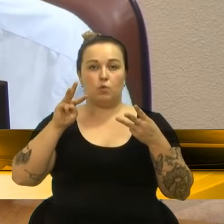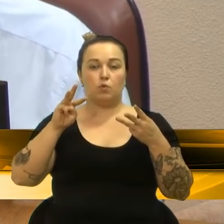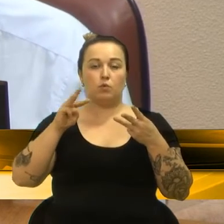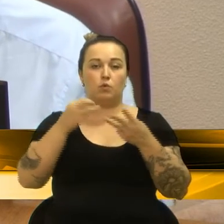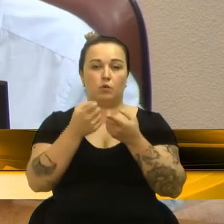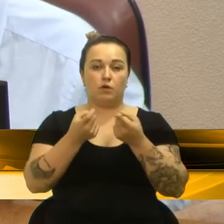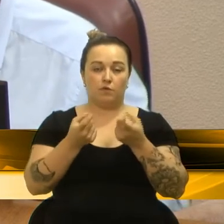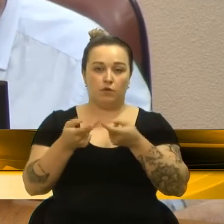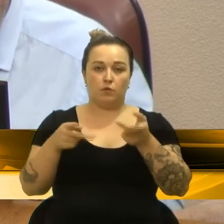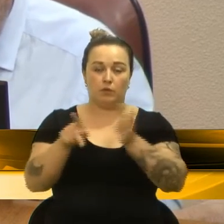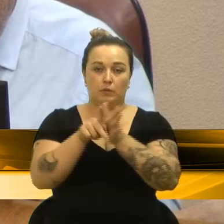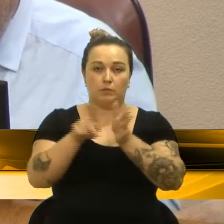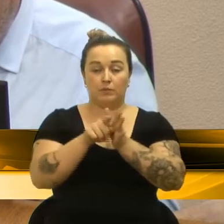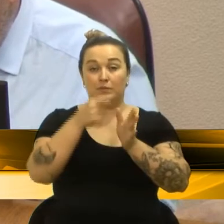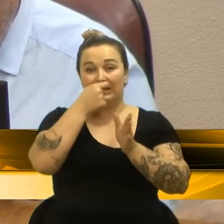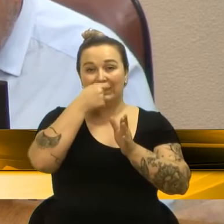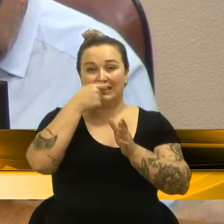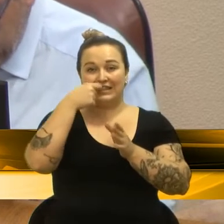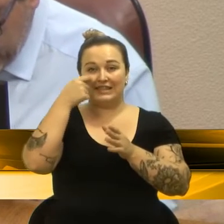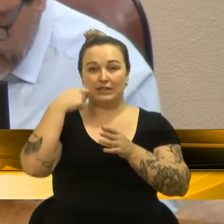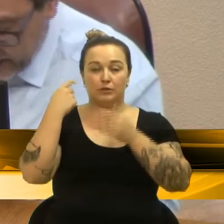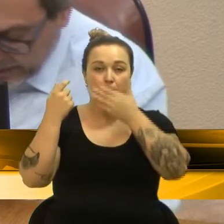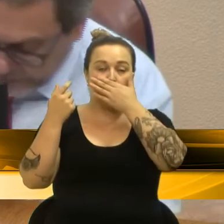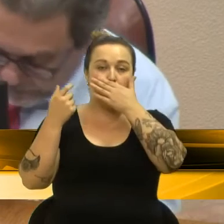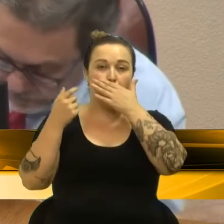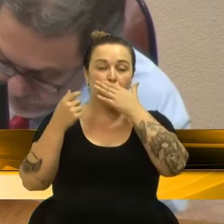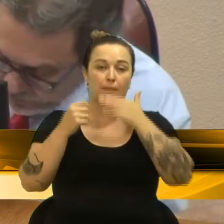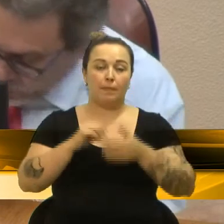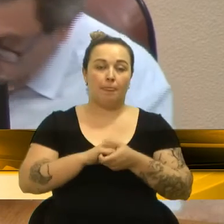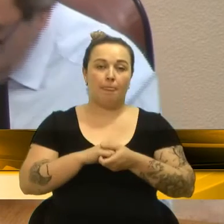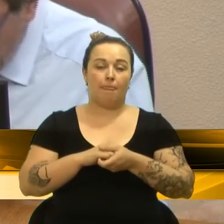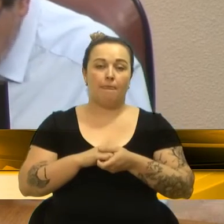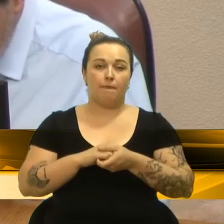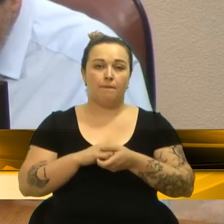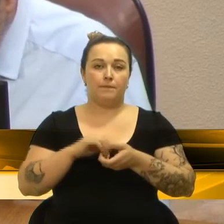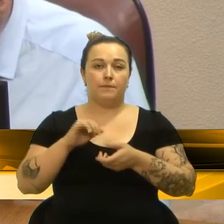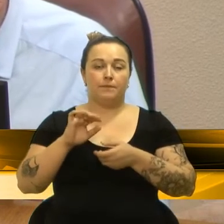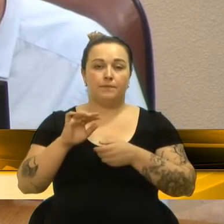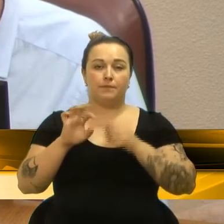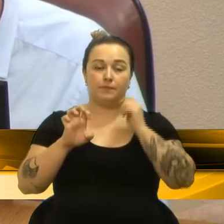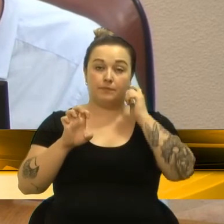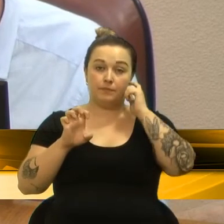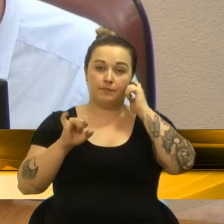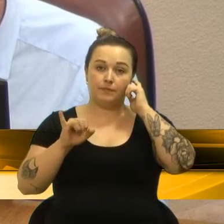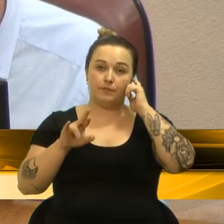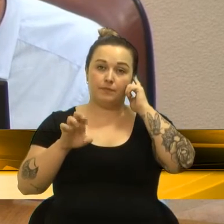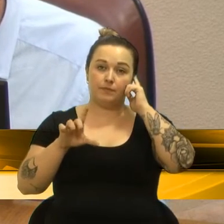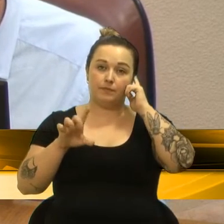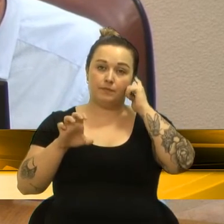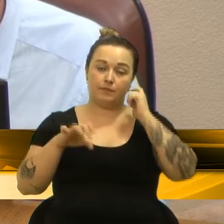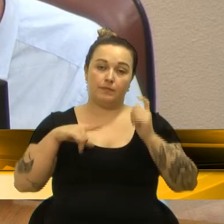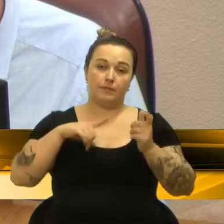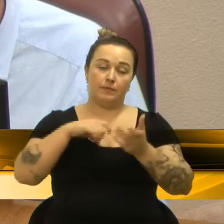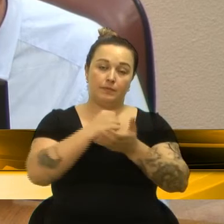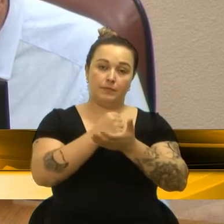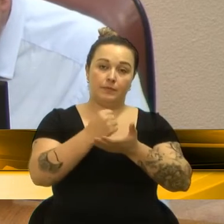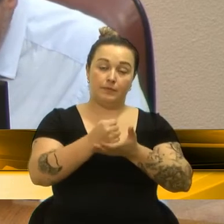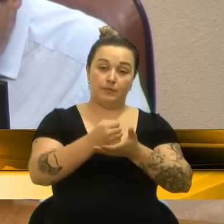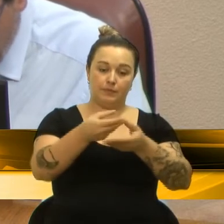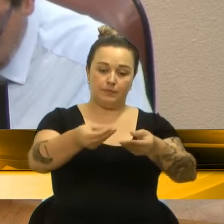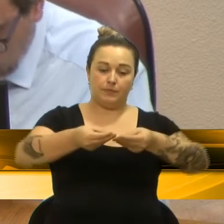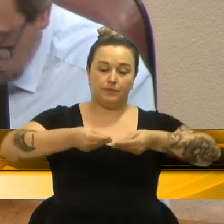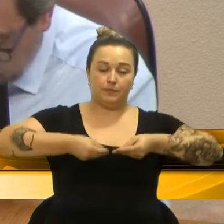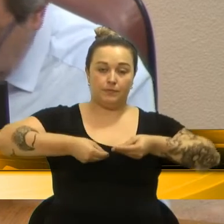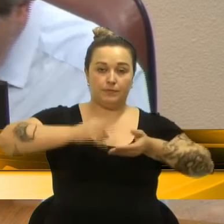Produtos Odontológicos Hospitalares EIRELI. Objeto, Termo de Contrato, Tempo de Objeto, Fornecimento de Material